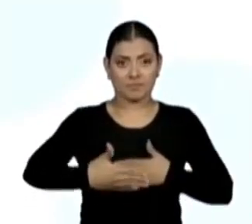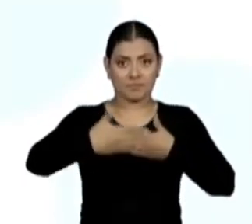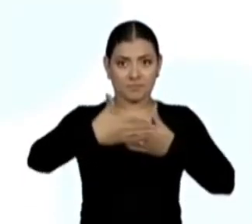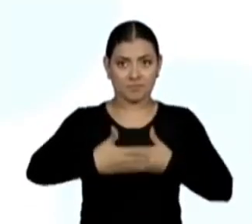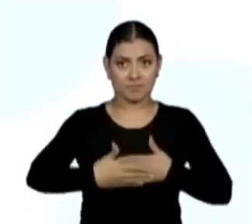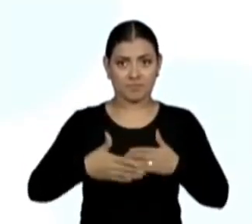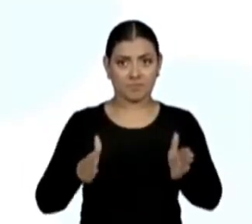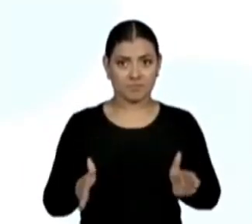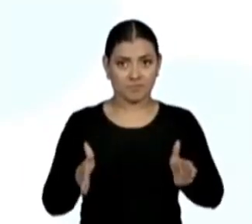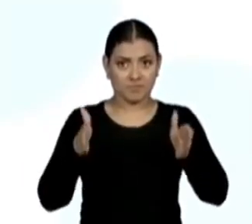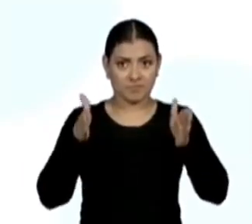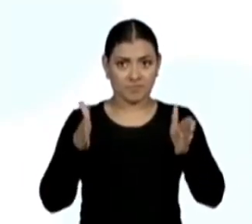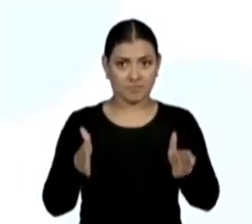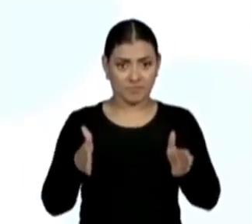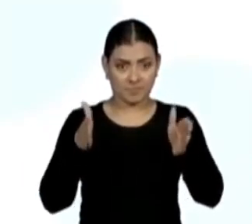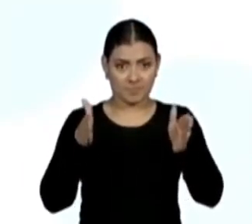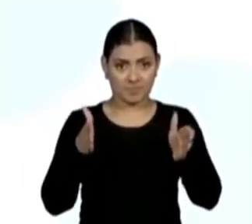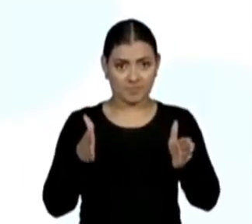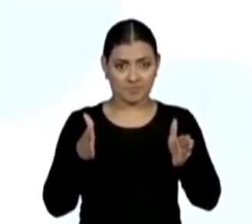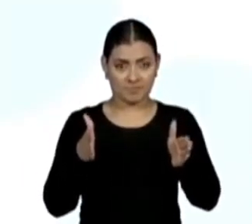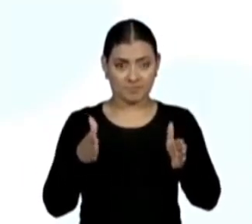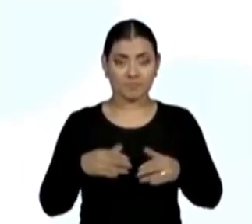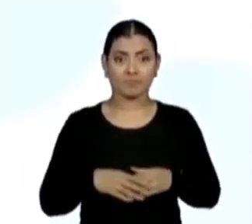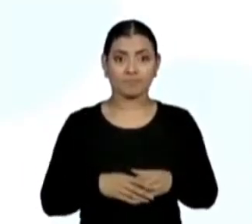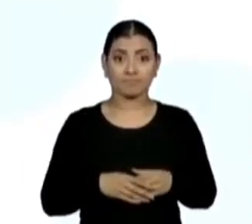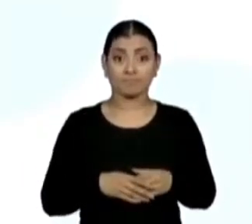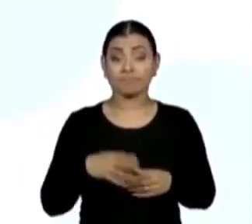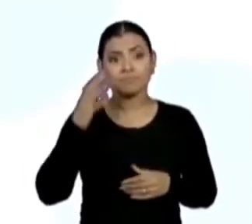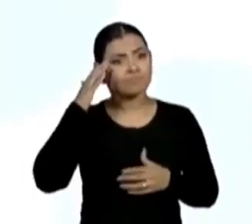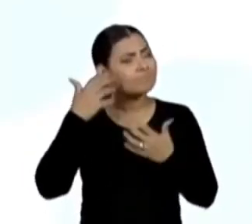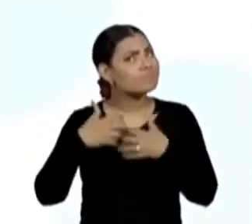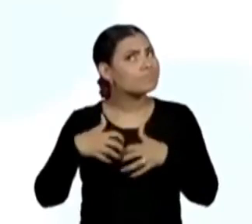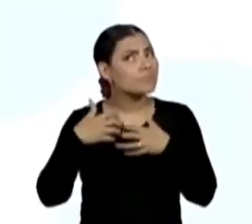faces e é um cubo. Vamos lá?